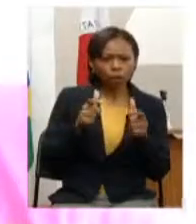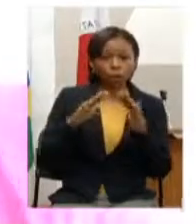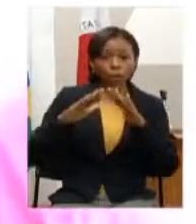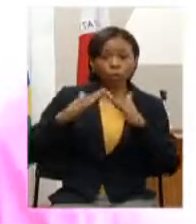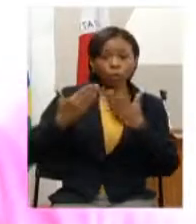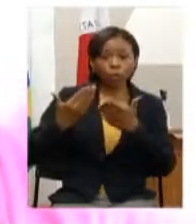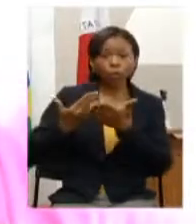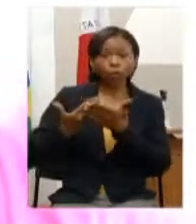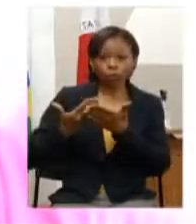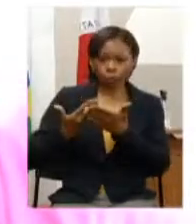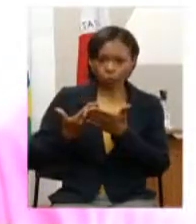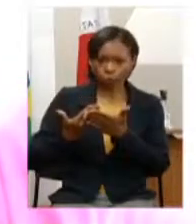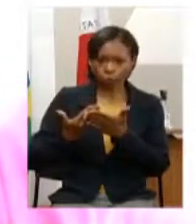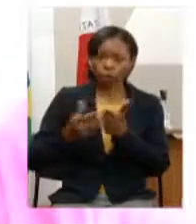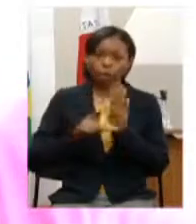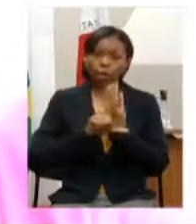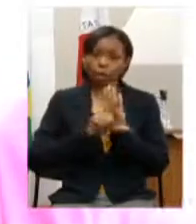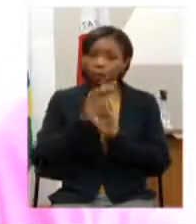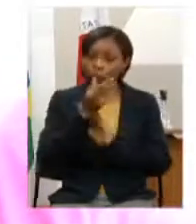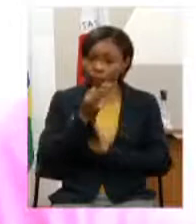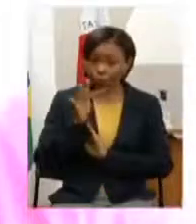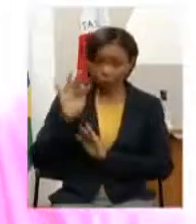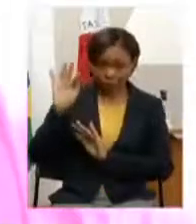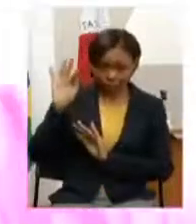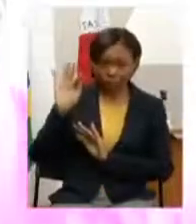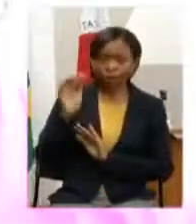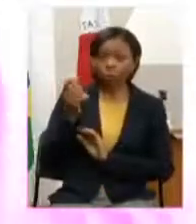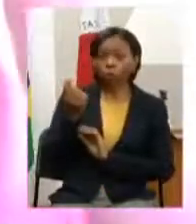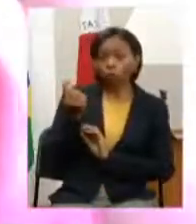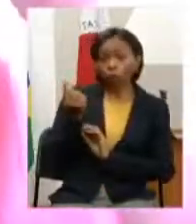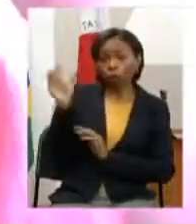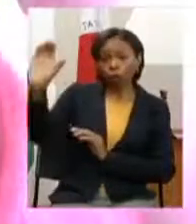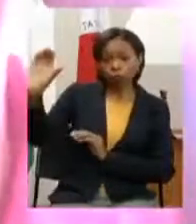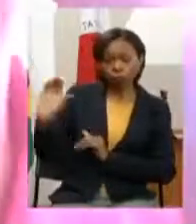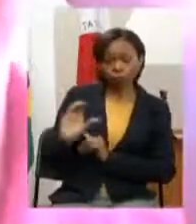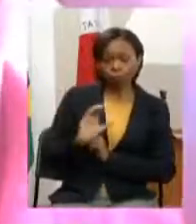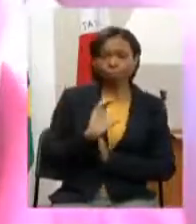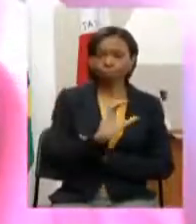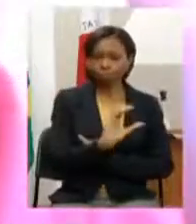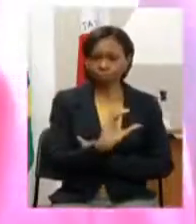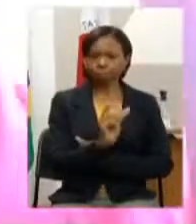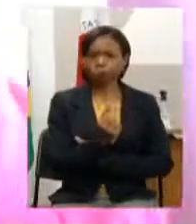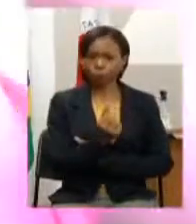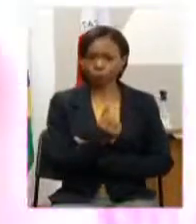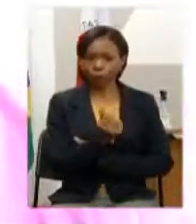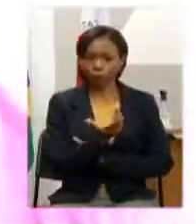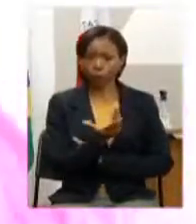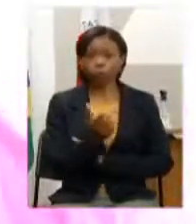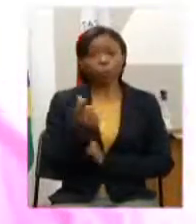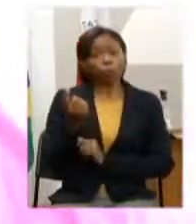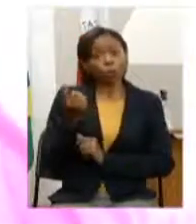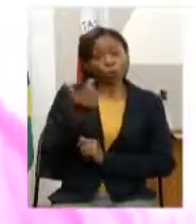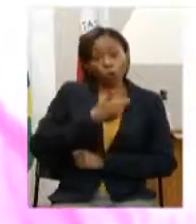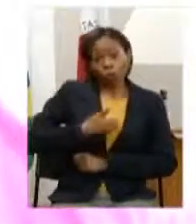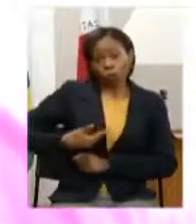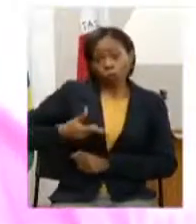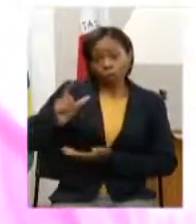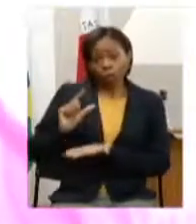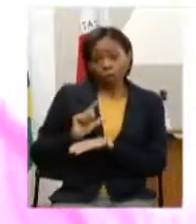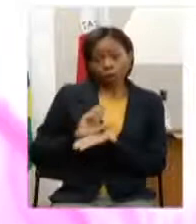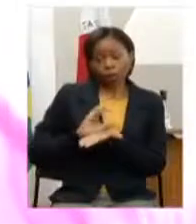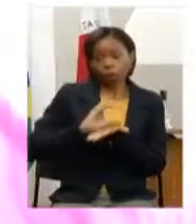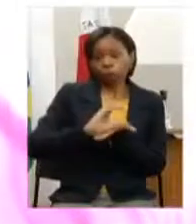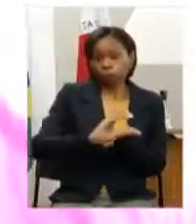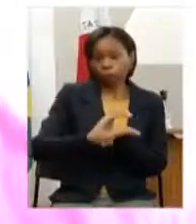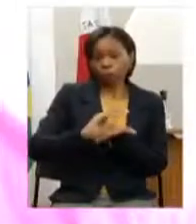a lei federal da qual o governo repassa o recurso ele repassa per capita é um valor per